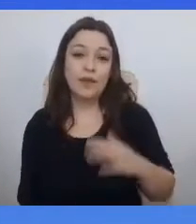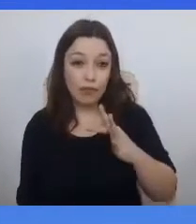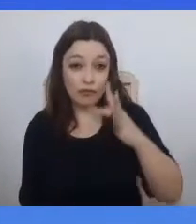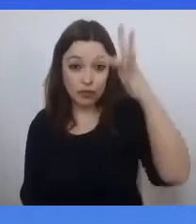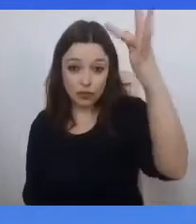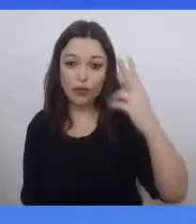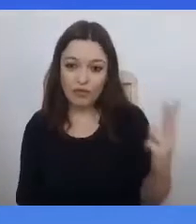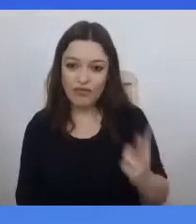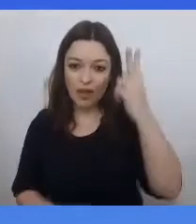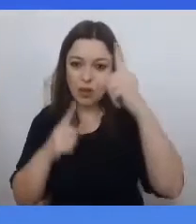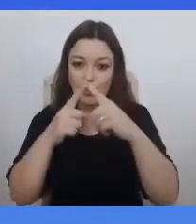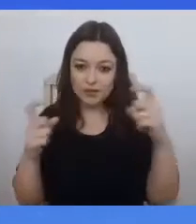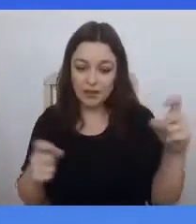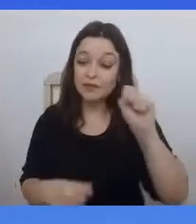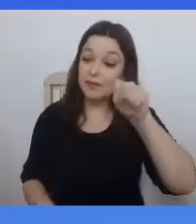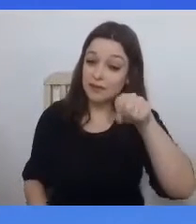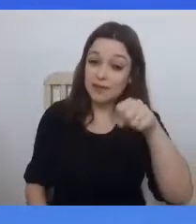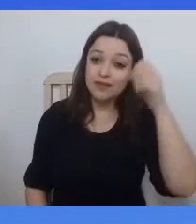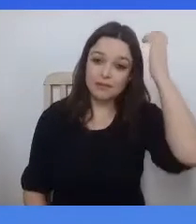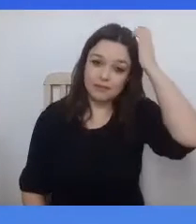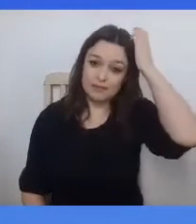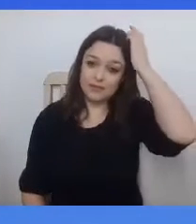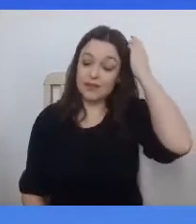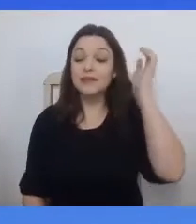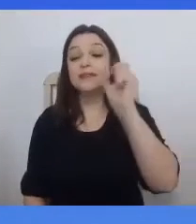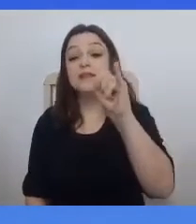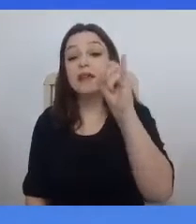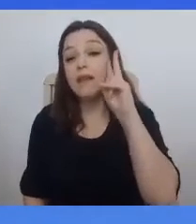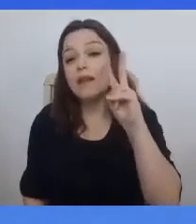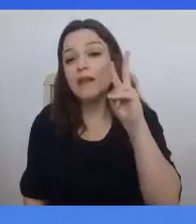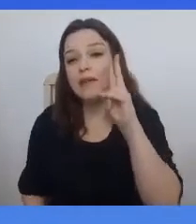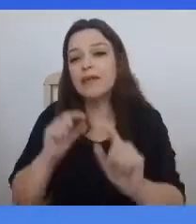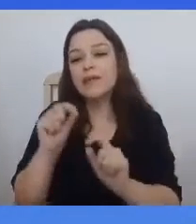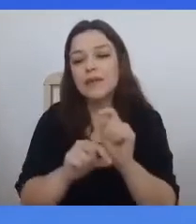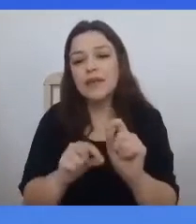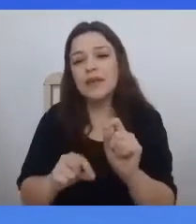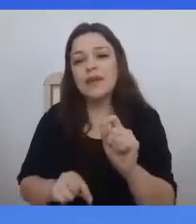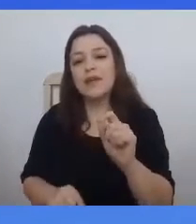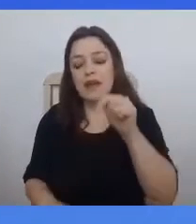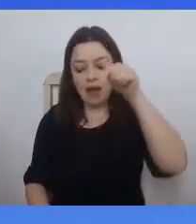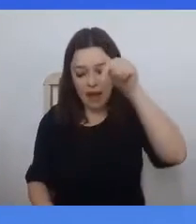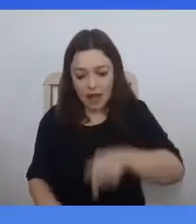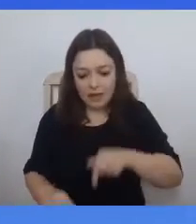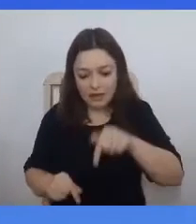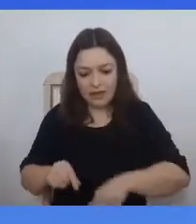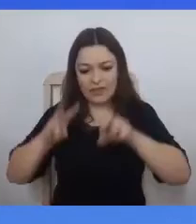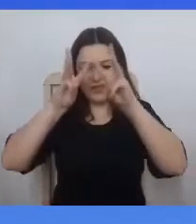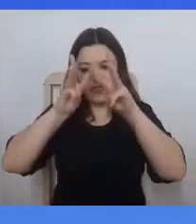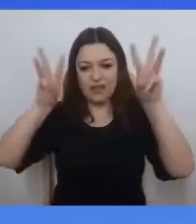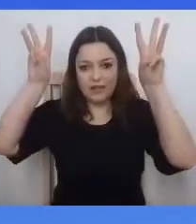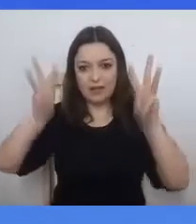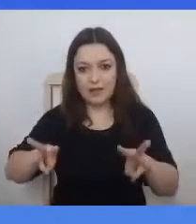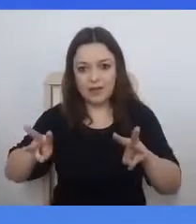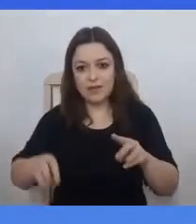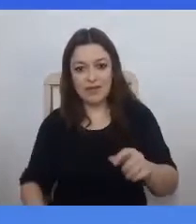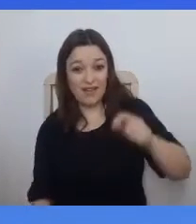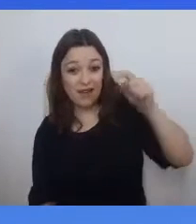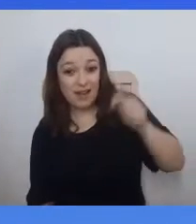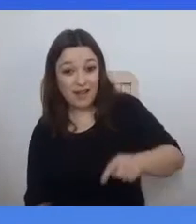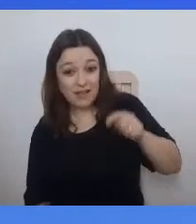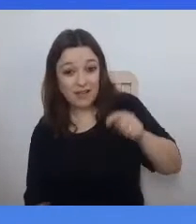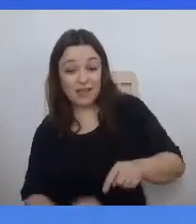sabe se relembre que essa universidade, essa universidade é talvez aquela que, no Brasil, esteja